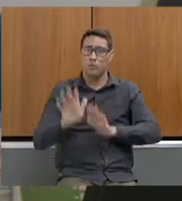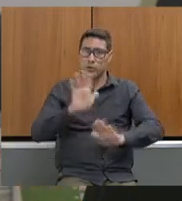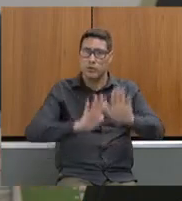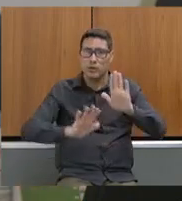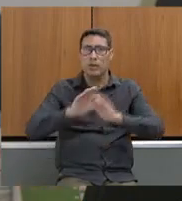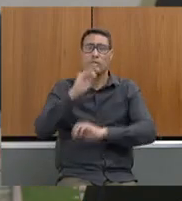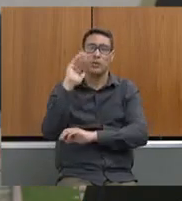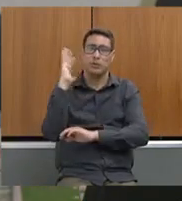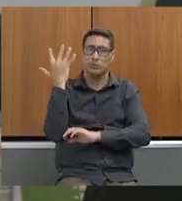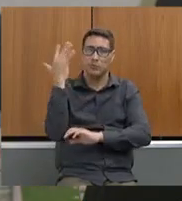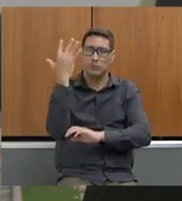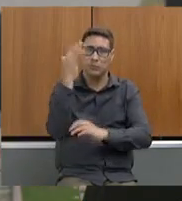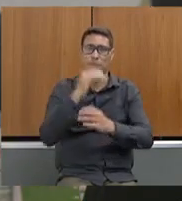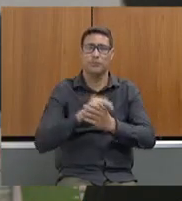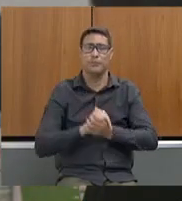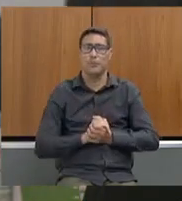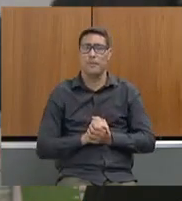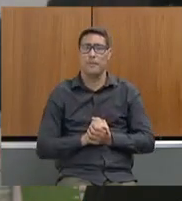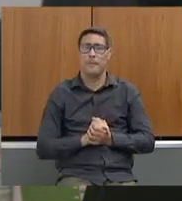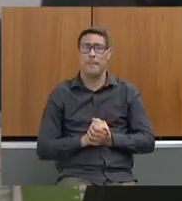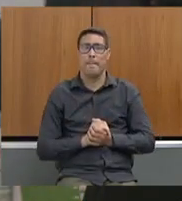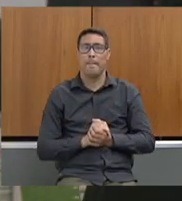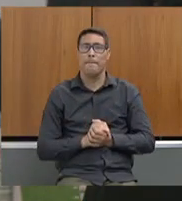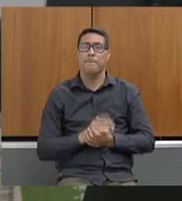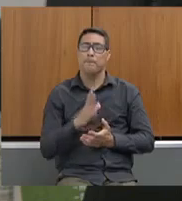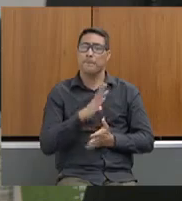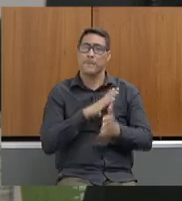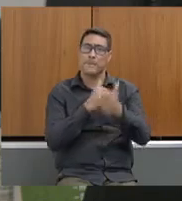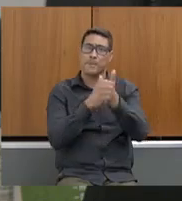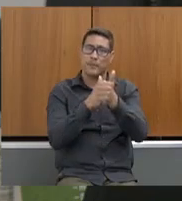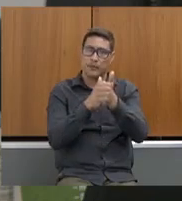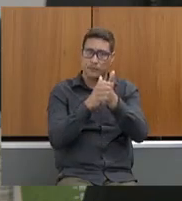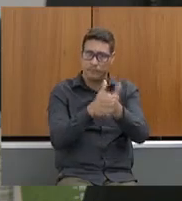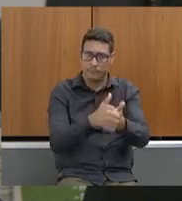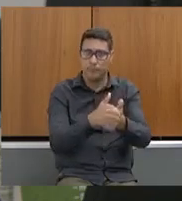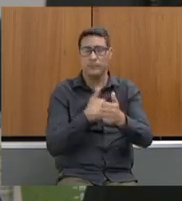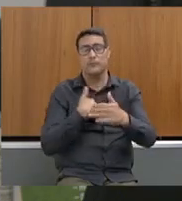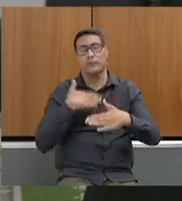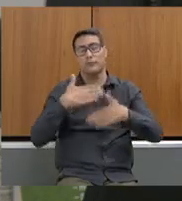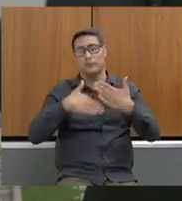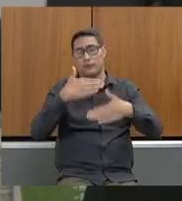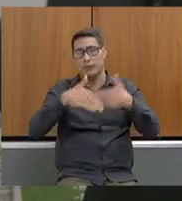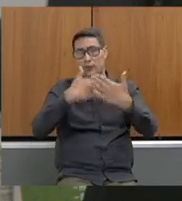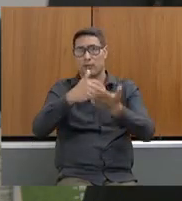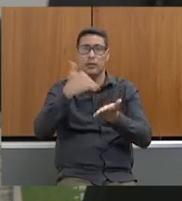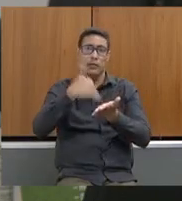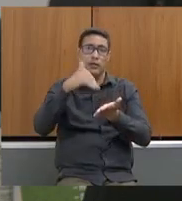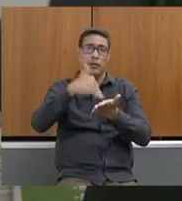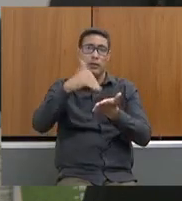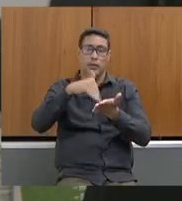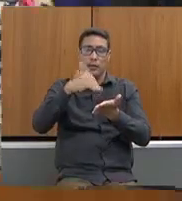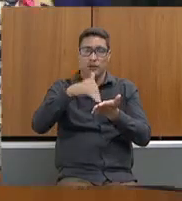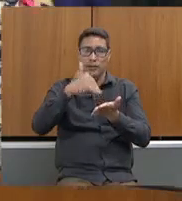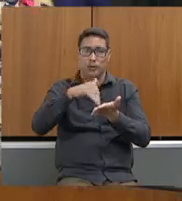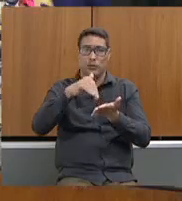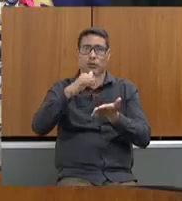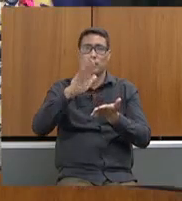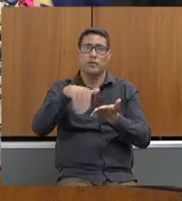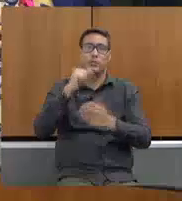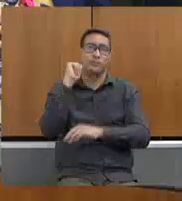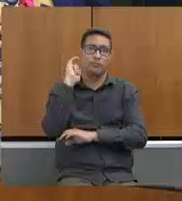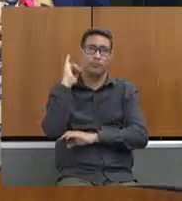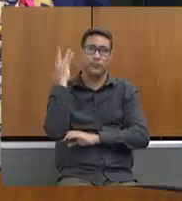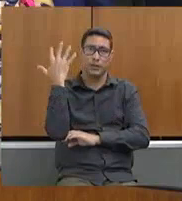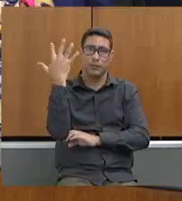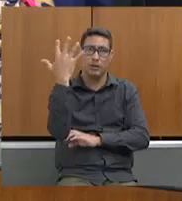Então, eu quero, eu tenho acompanhado a evolução da Secretaria de Meio Ambiente. Nós temos que,